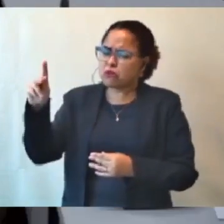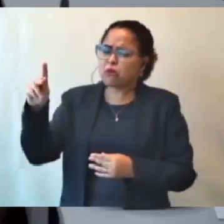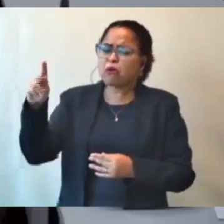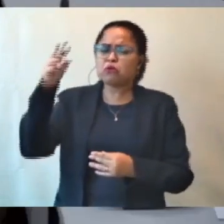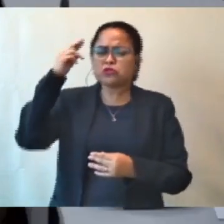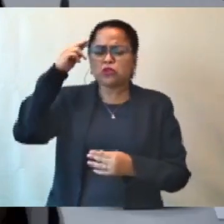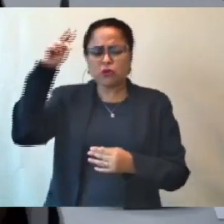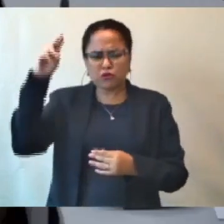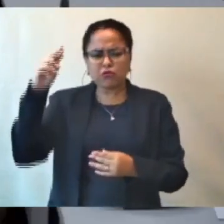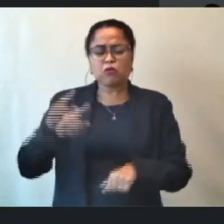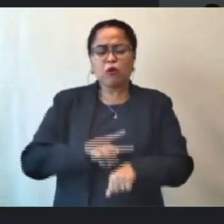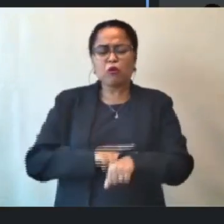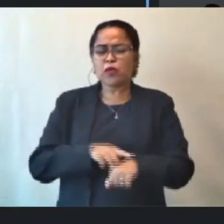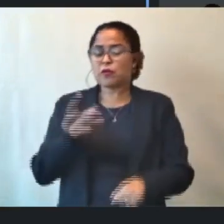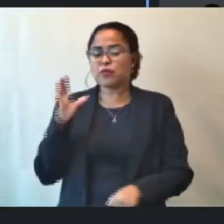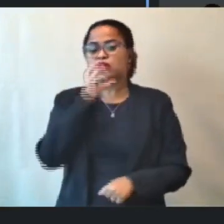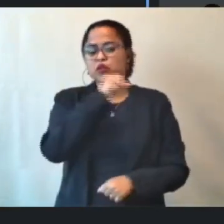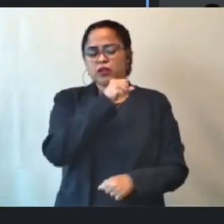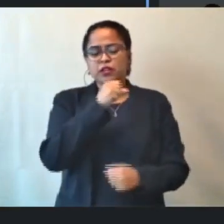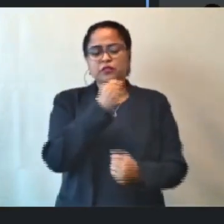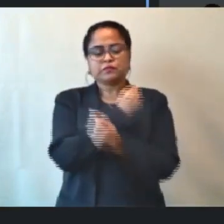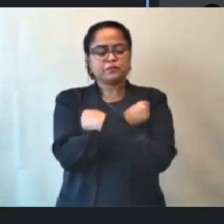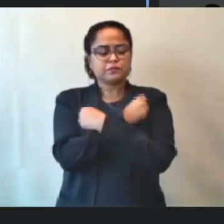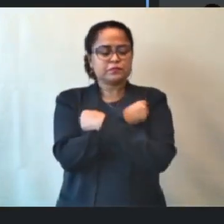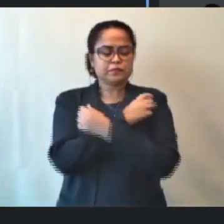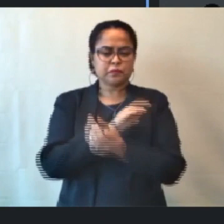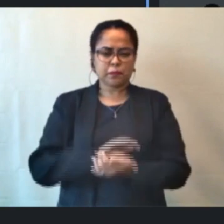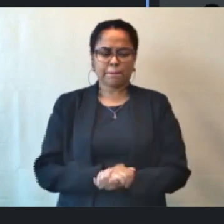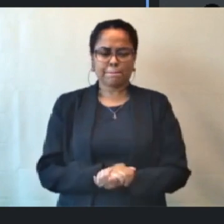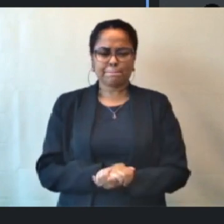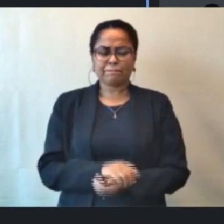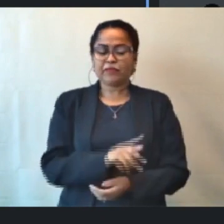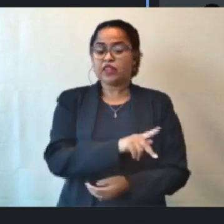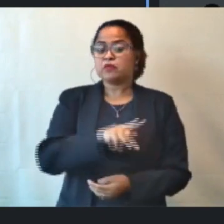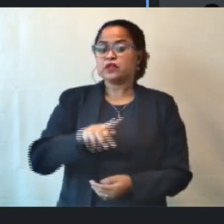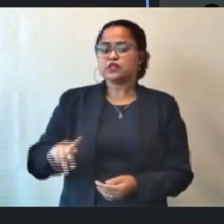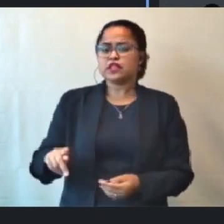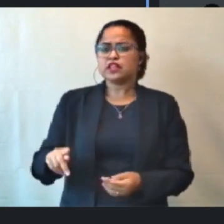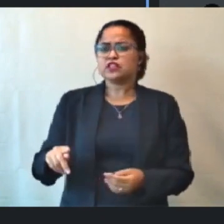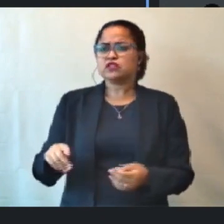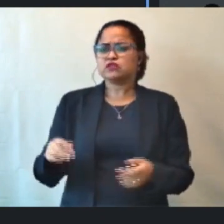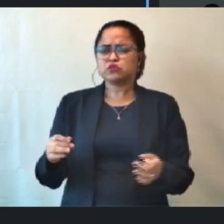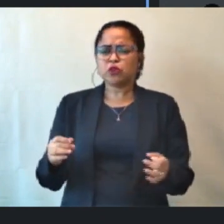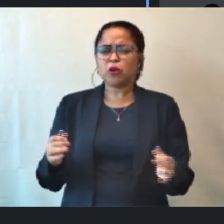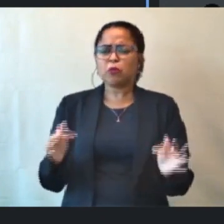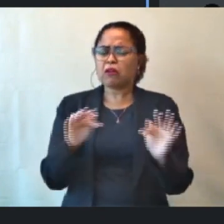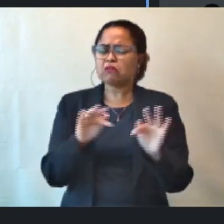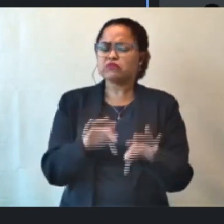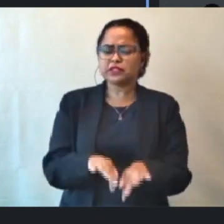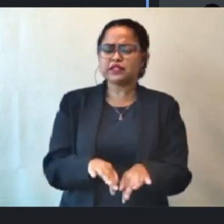abraço. Ô, presidente, só para concluir, então, aqui. Bom,